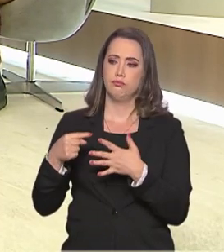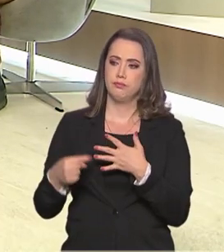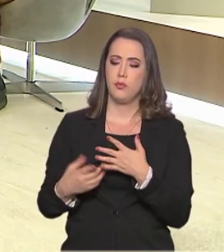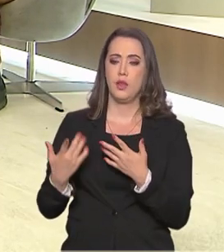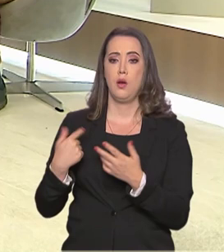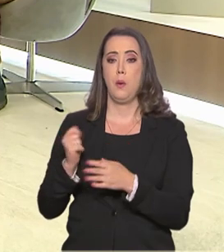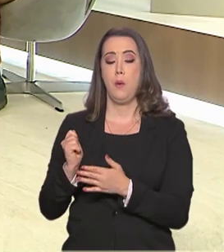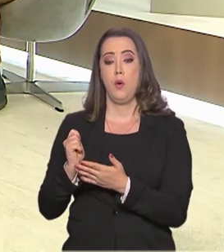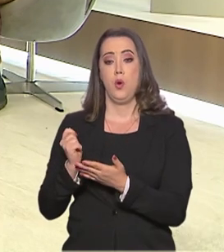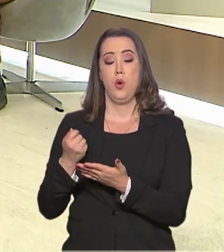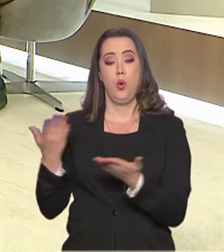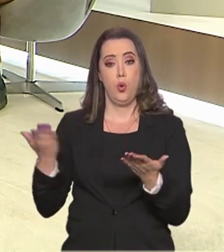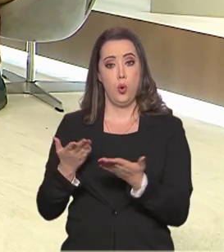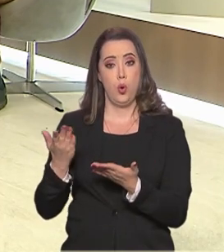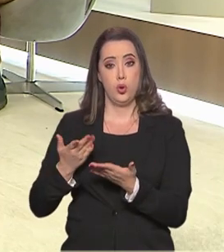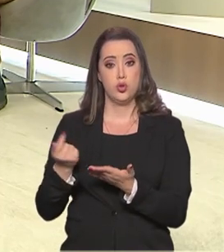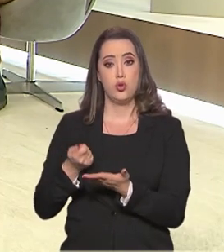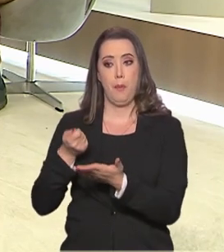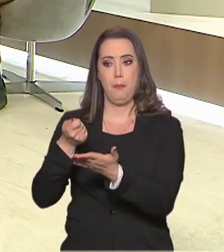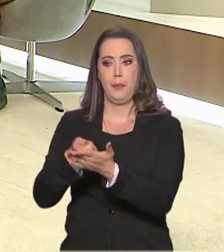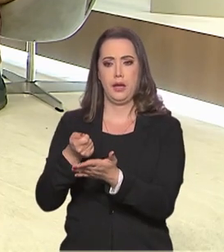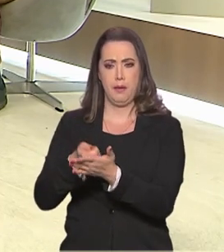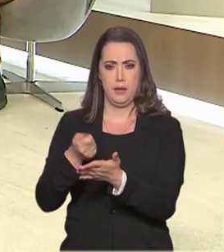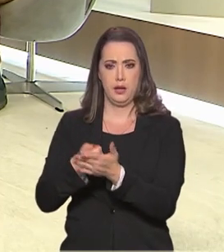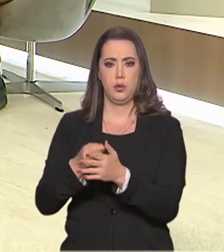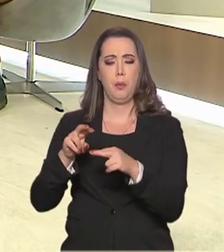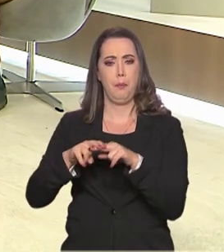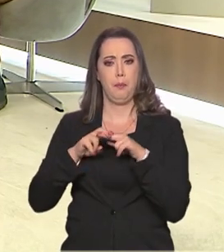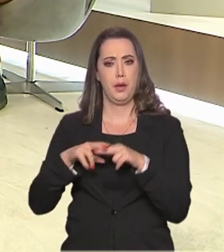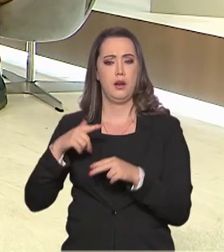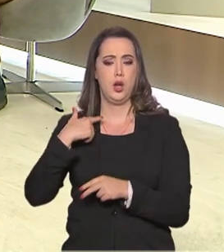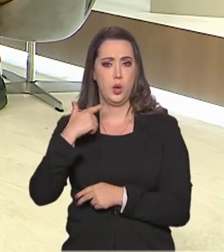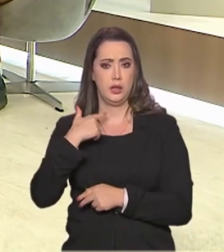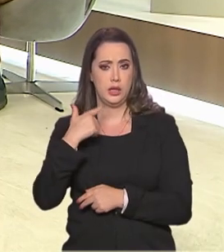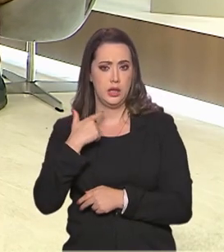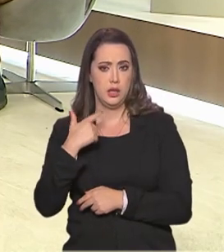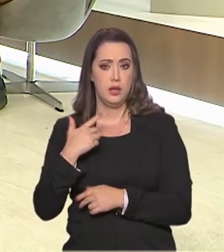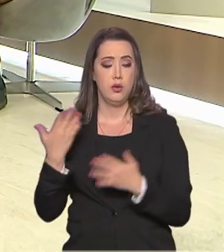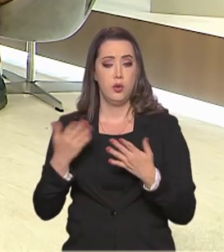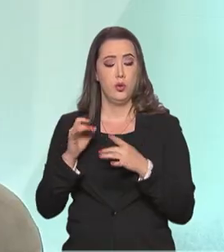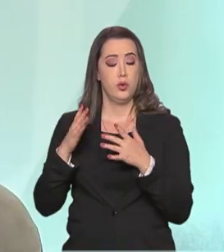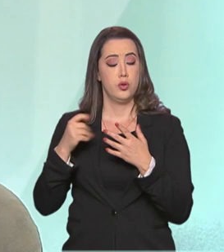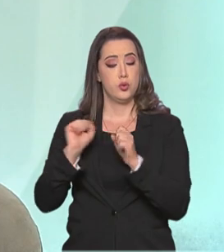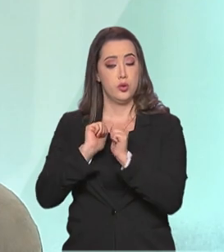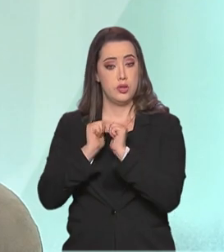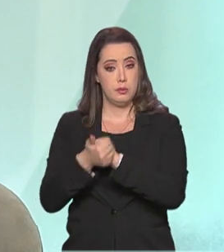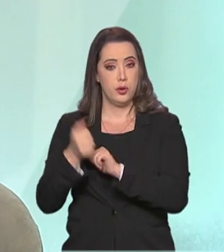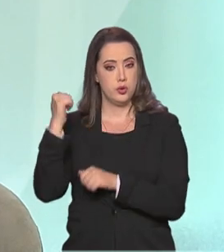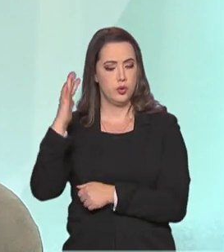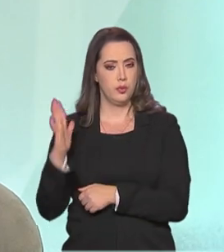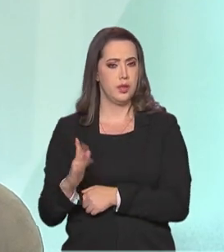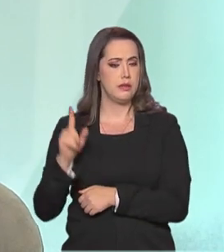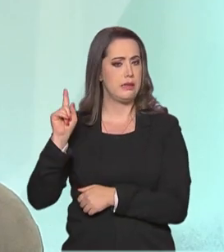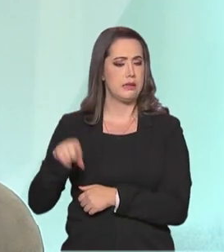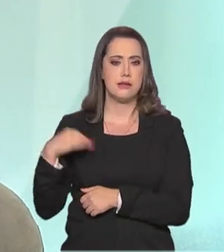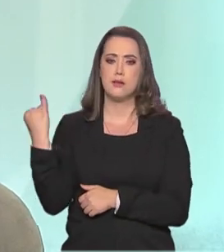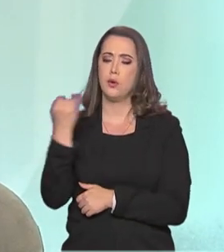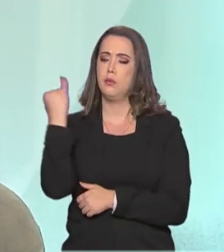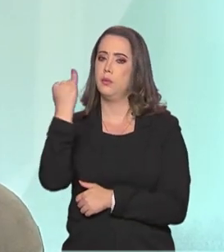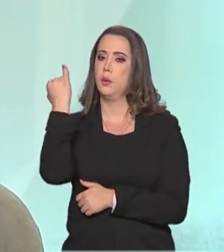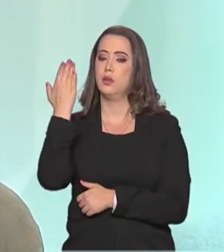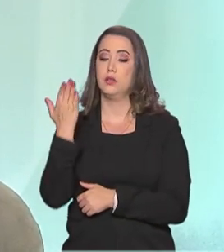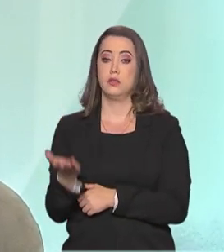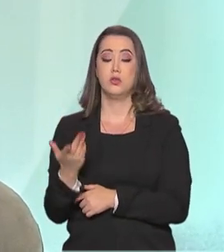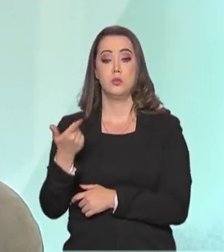o financiamento hoje, através das loterias do sistema esportivo brasileiro, com certeza é fundamental